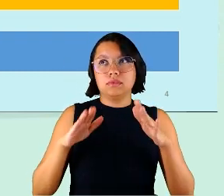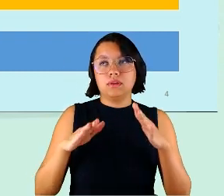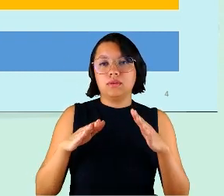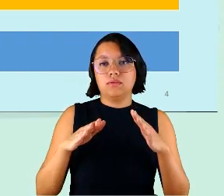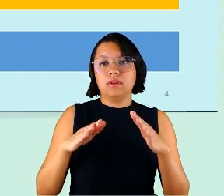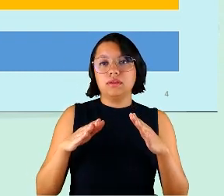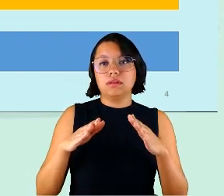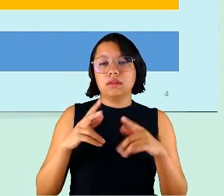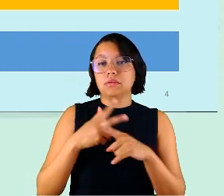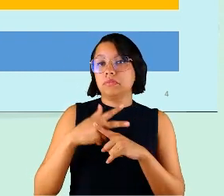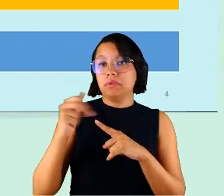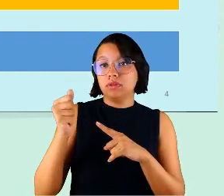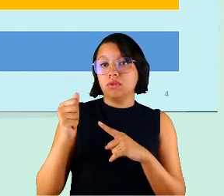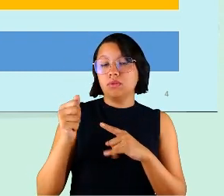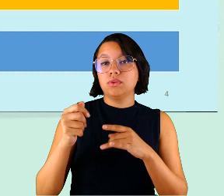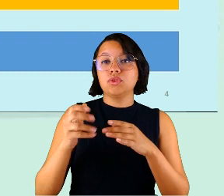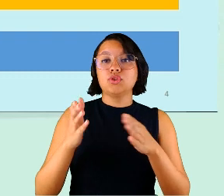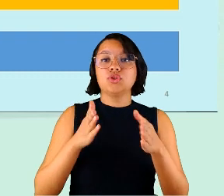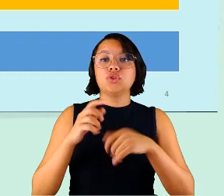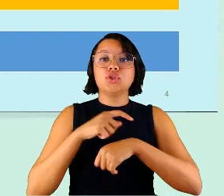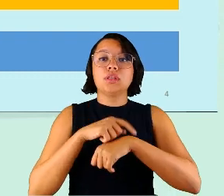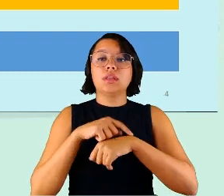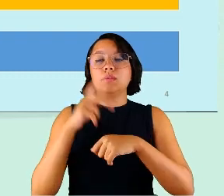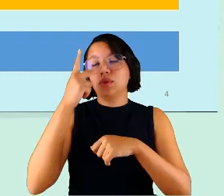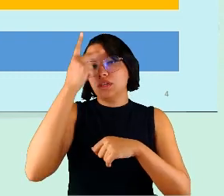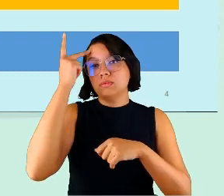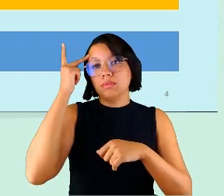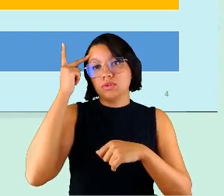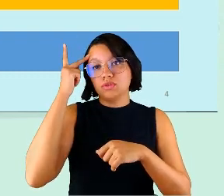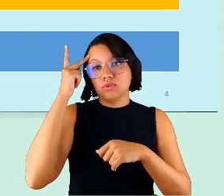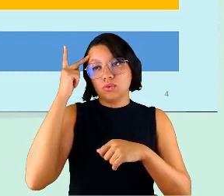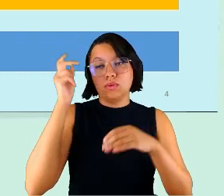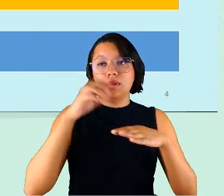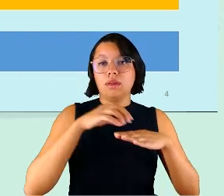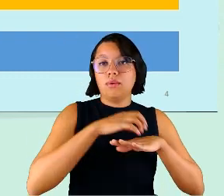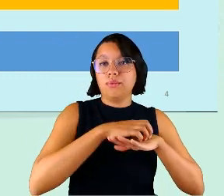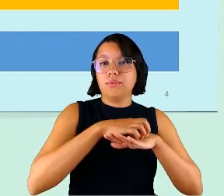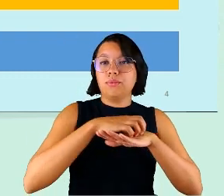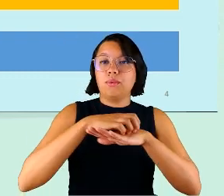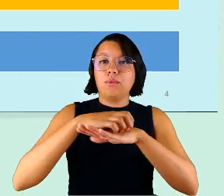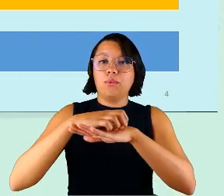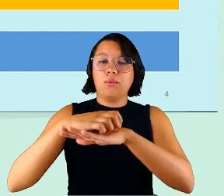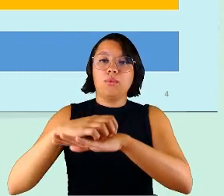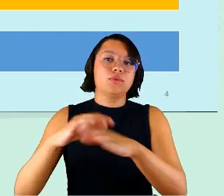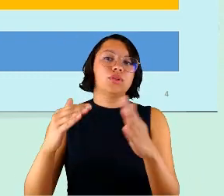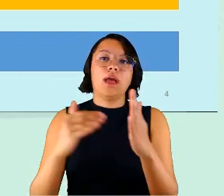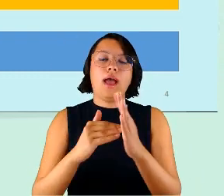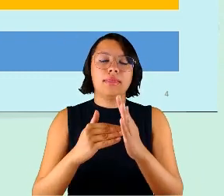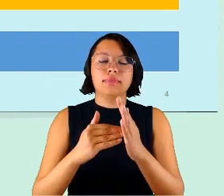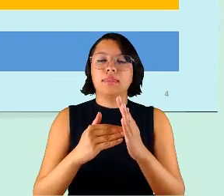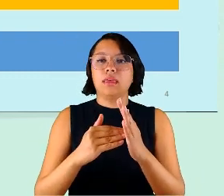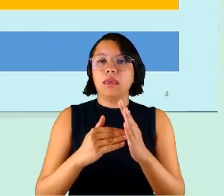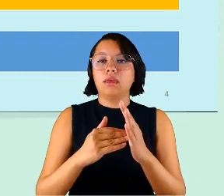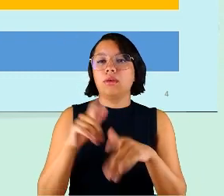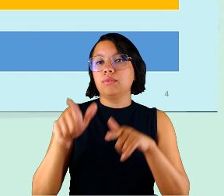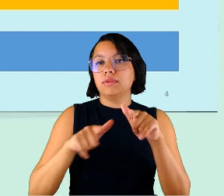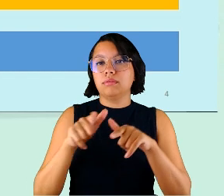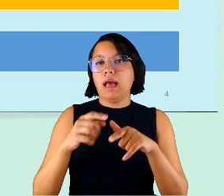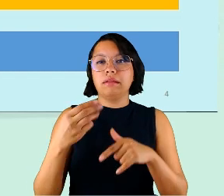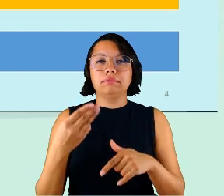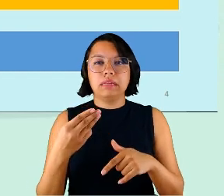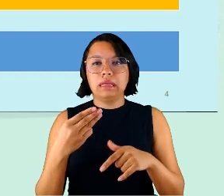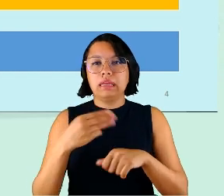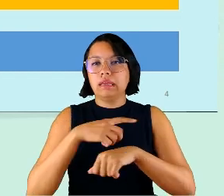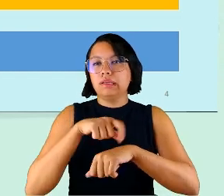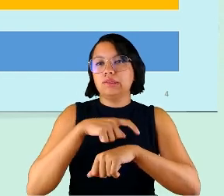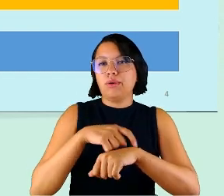campeãs de tempo que as pessoas levam se deslocando no trânsito, chega em alguns lugares desses há três, quatro horas